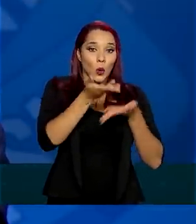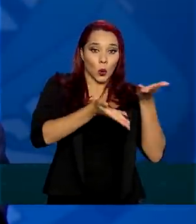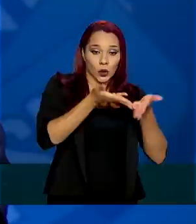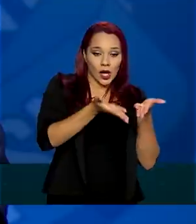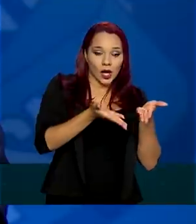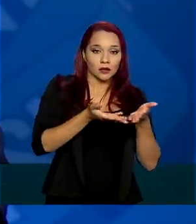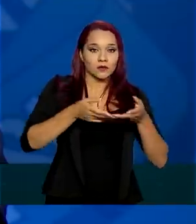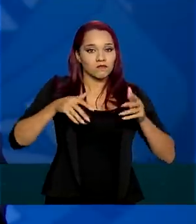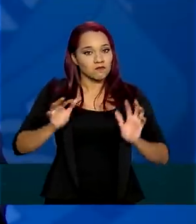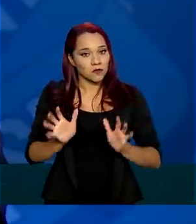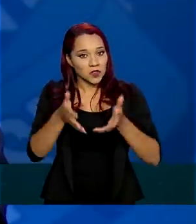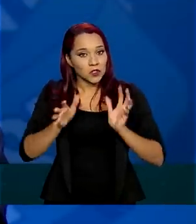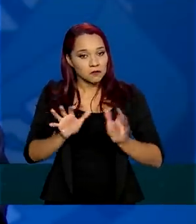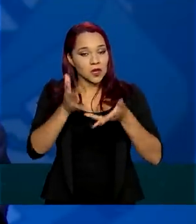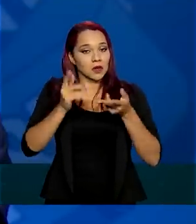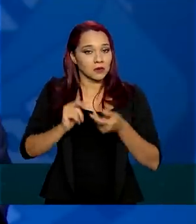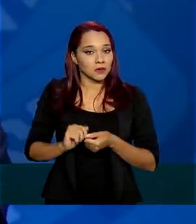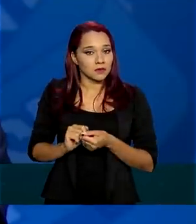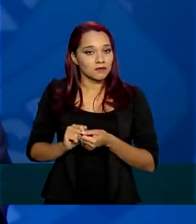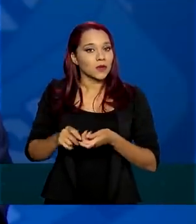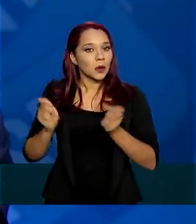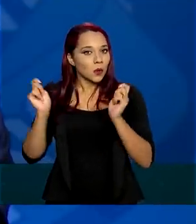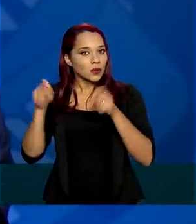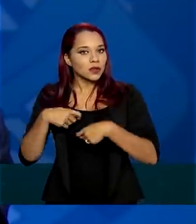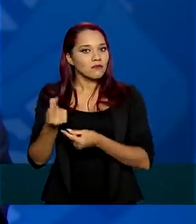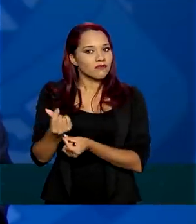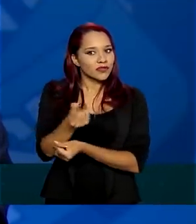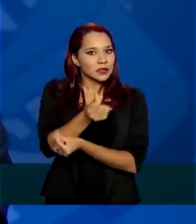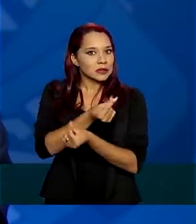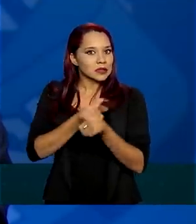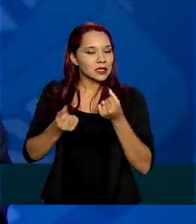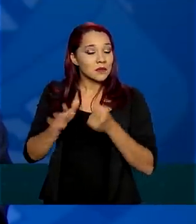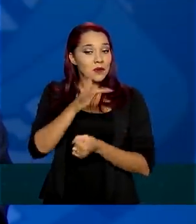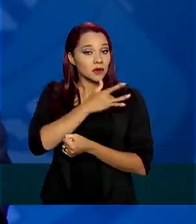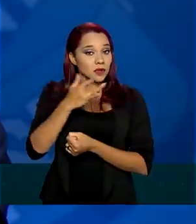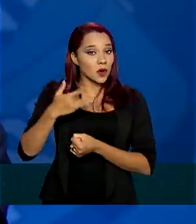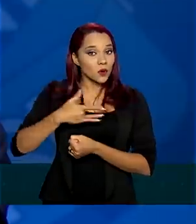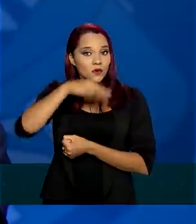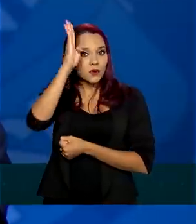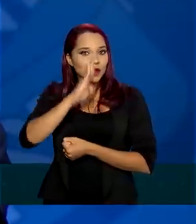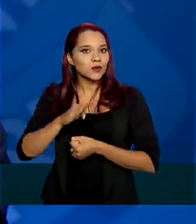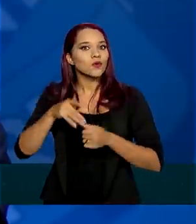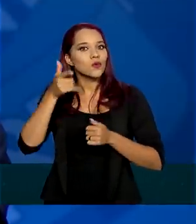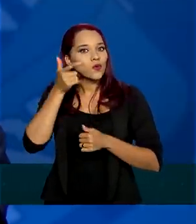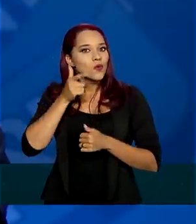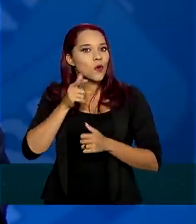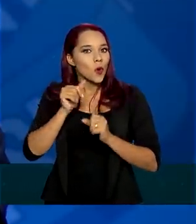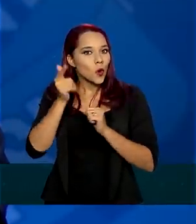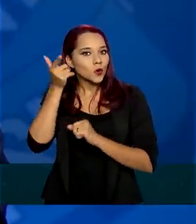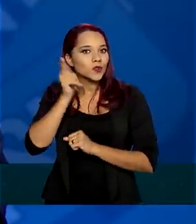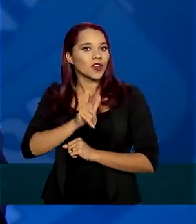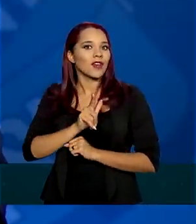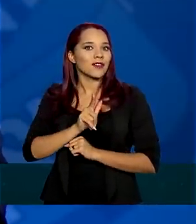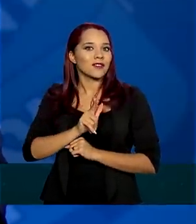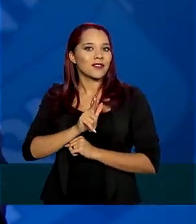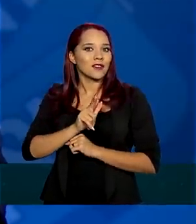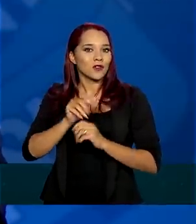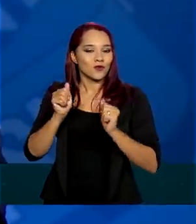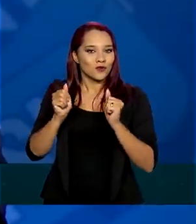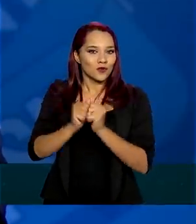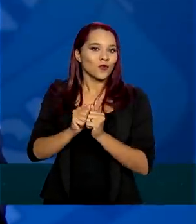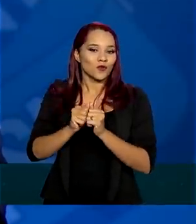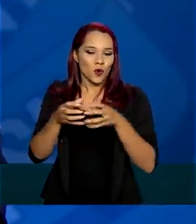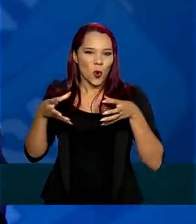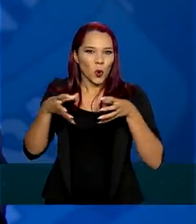investimentos, as condições financeiras para que a saúde brasileira possa responder, através do exército de